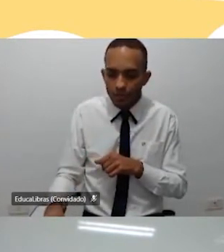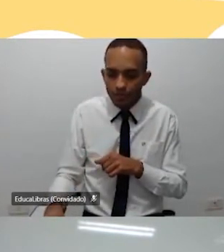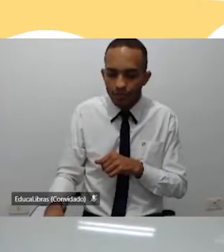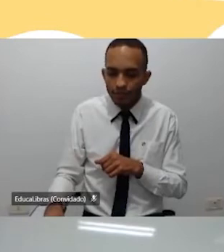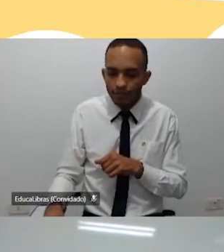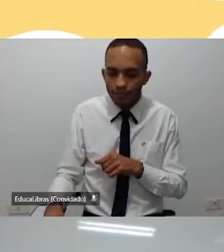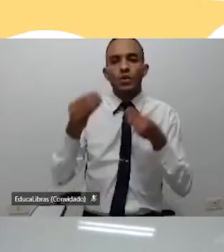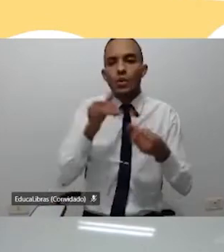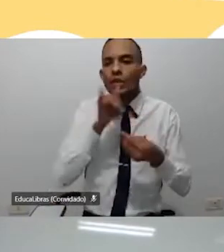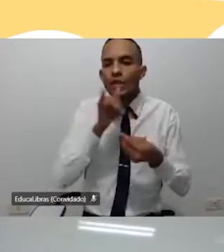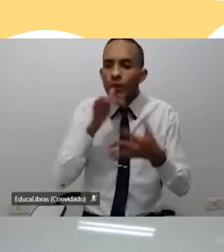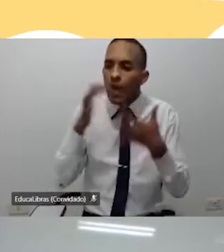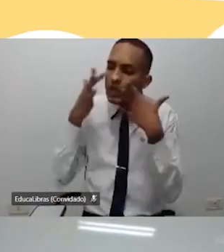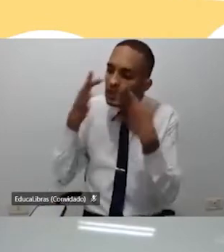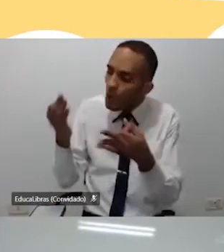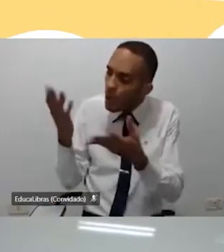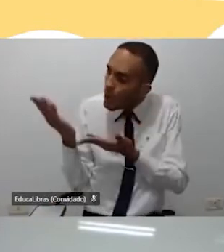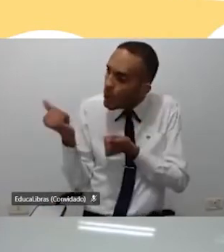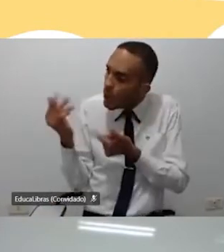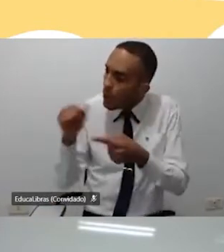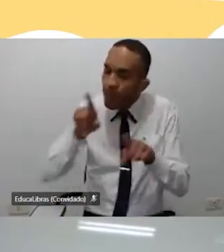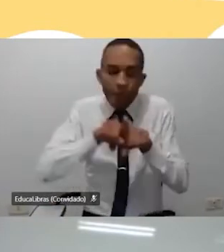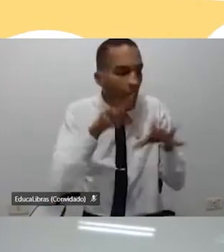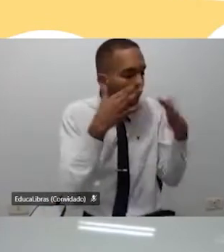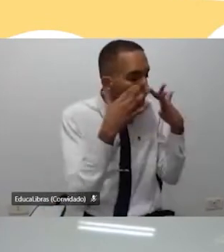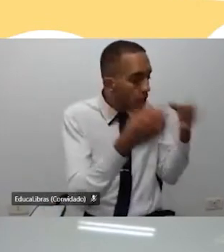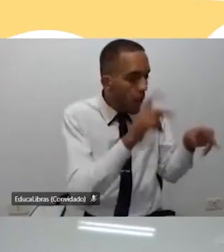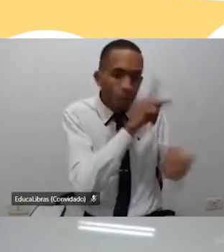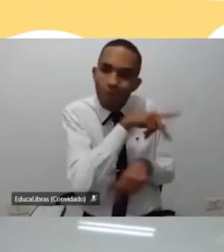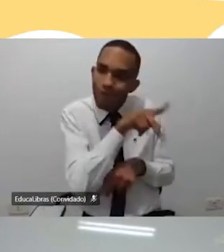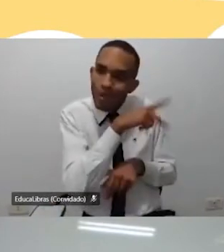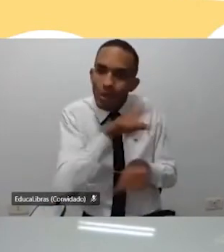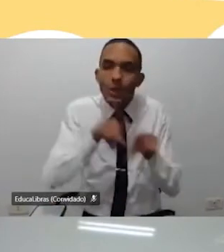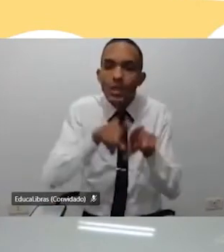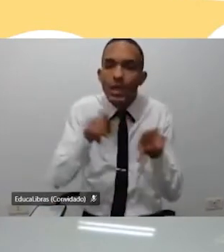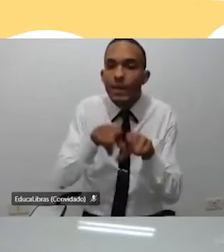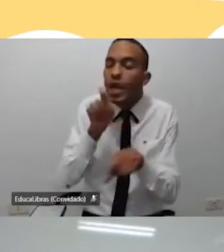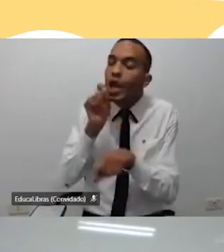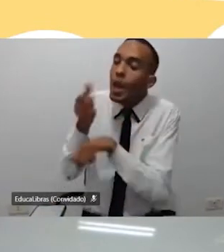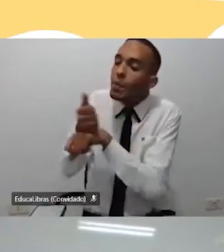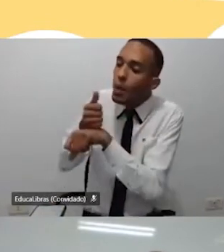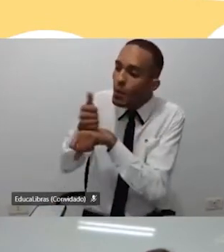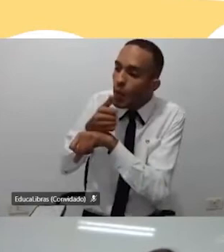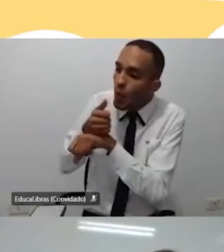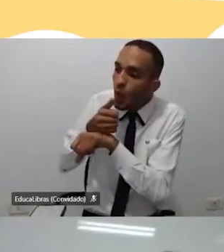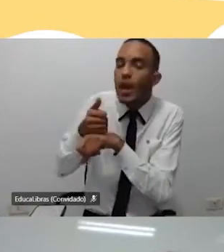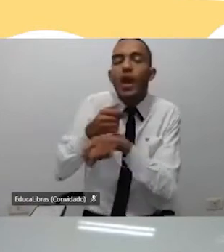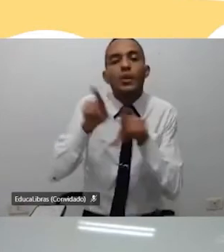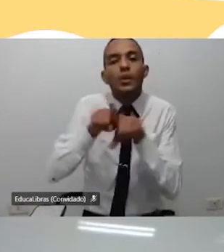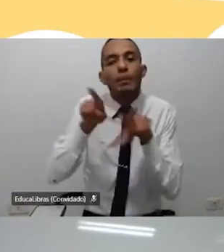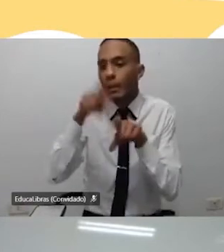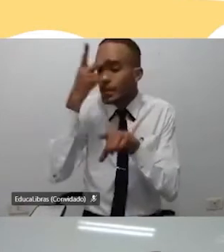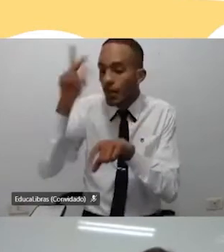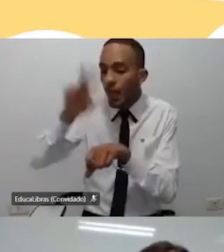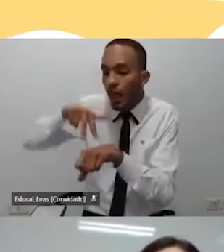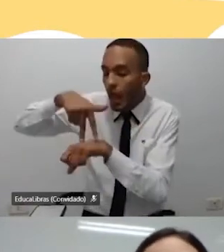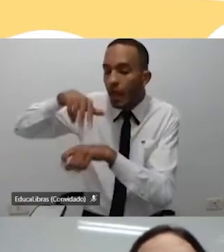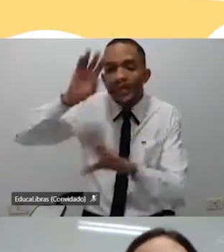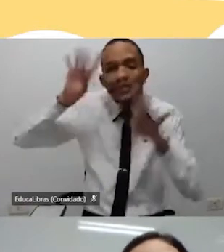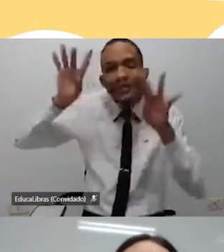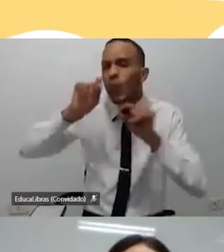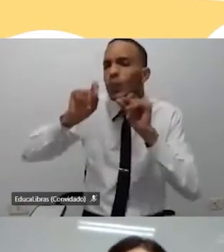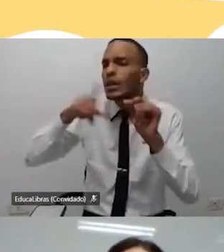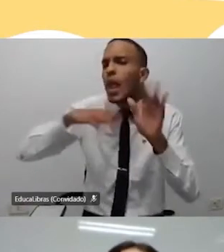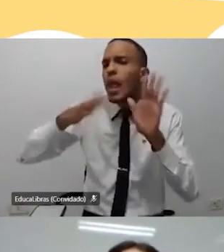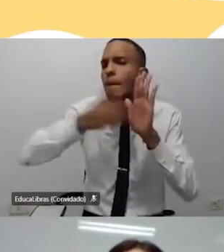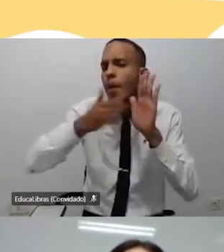esse ano, uma escuta com jovens, uma escuta com professores, a voz dos especialistas e a voz dos candidatos, pensando o eles têm